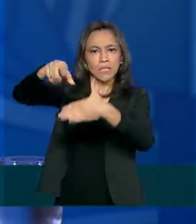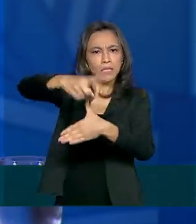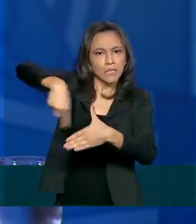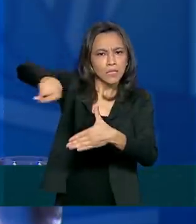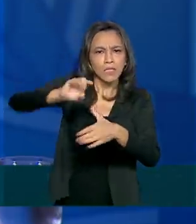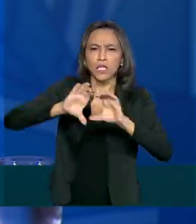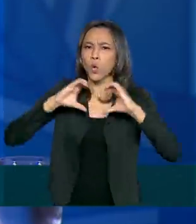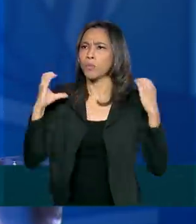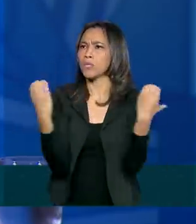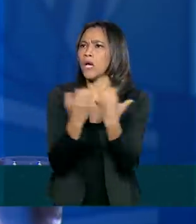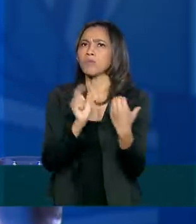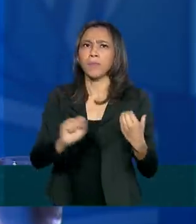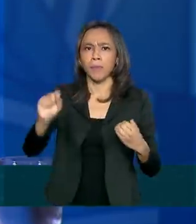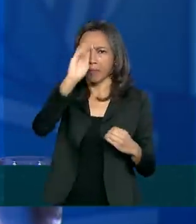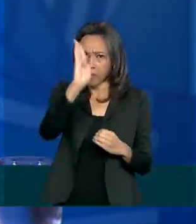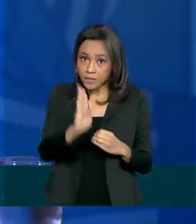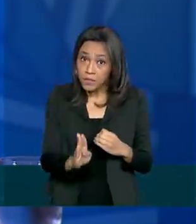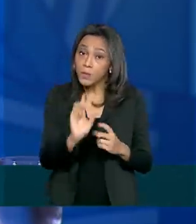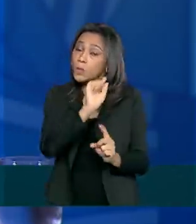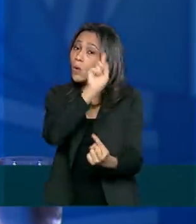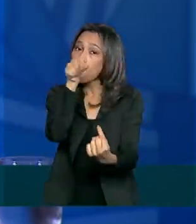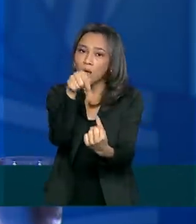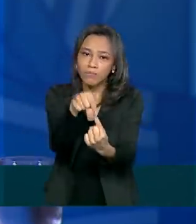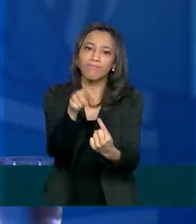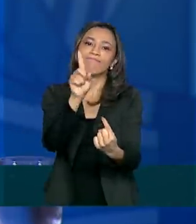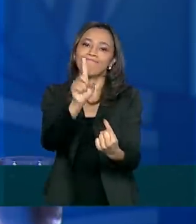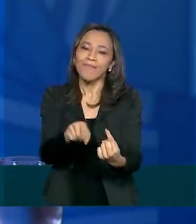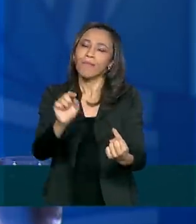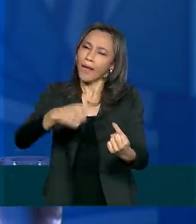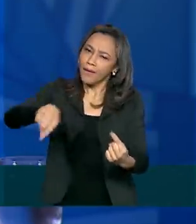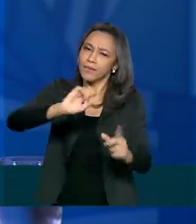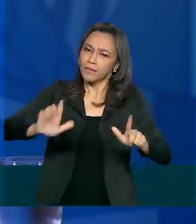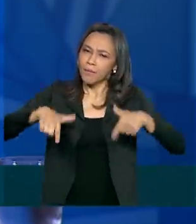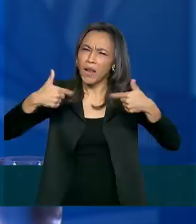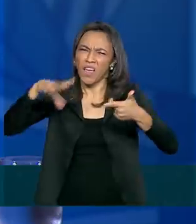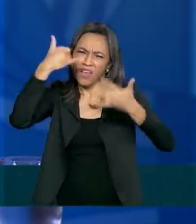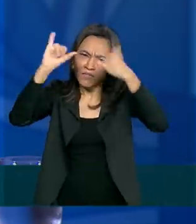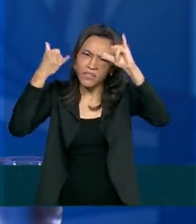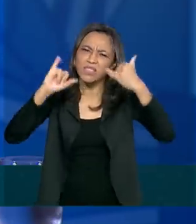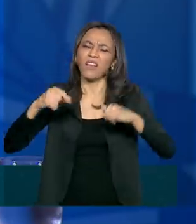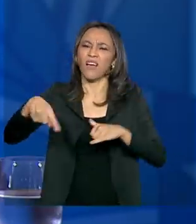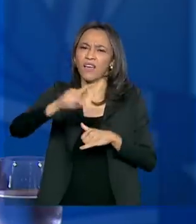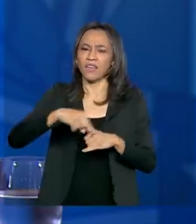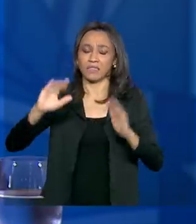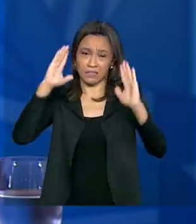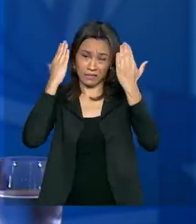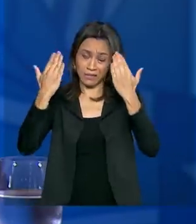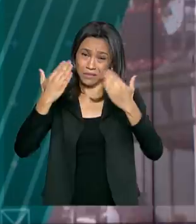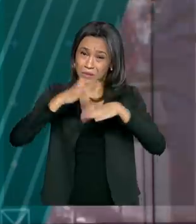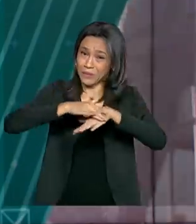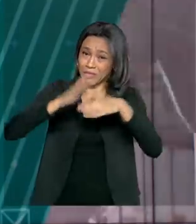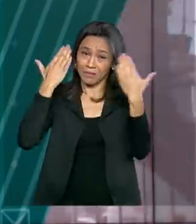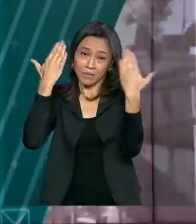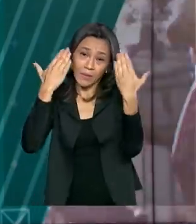comunidades brasileiras, visando atuar na prevenção dessas duas morbidades.